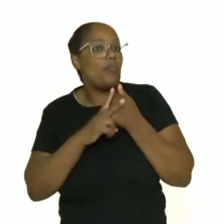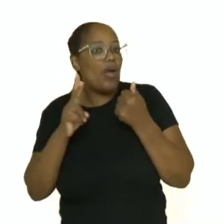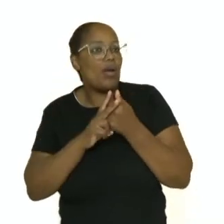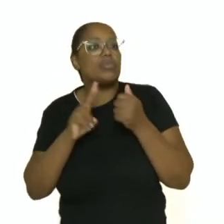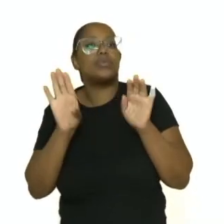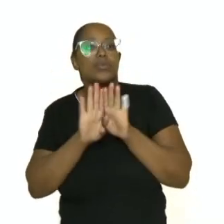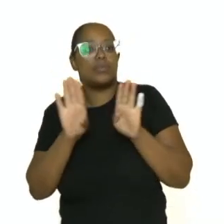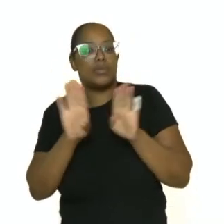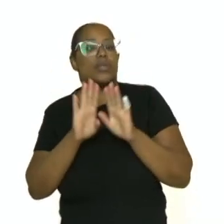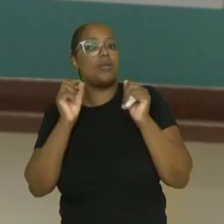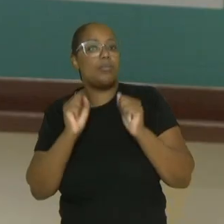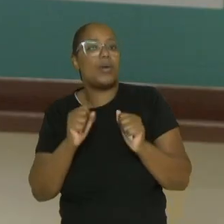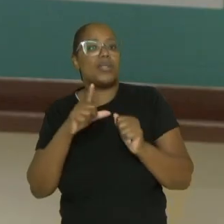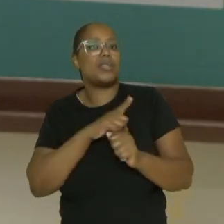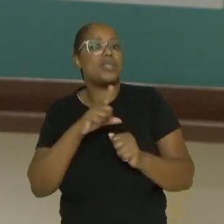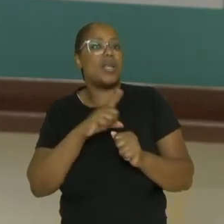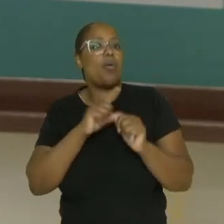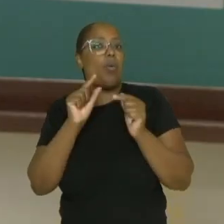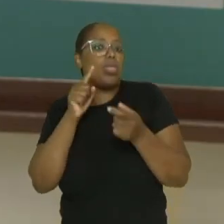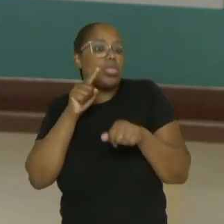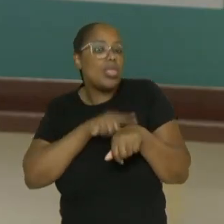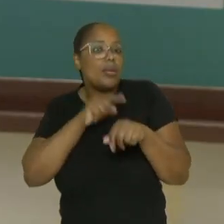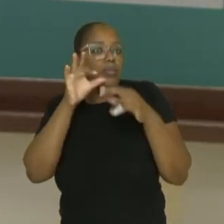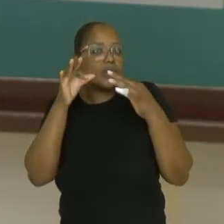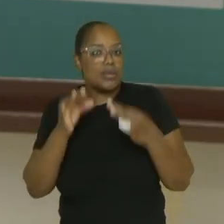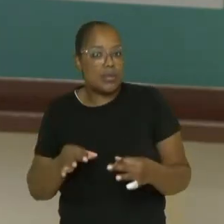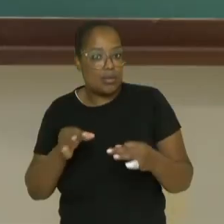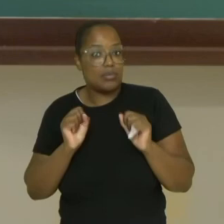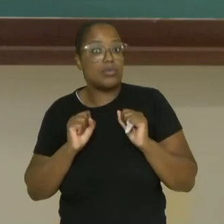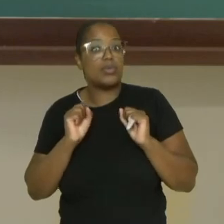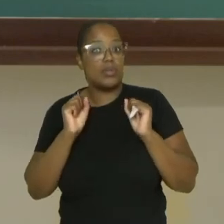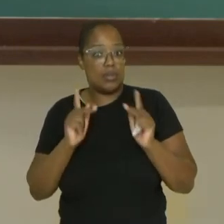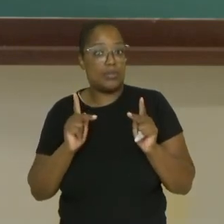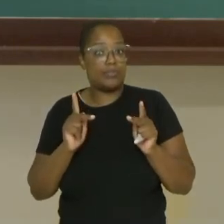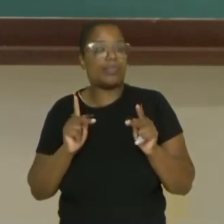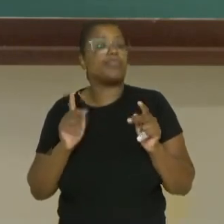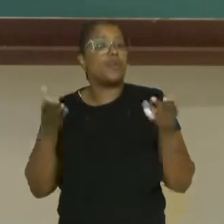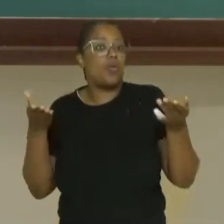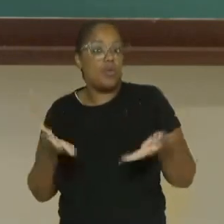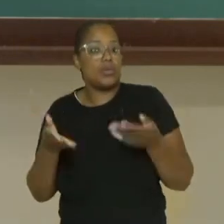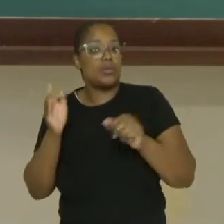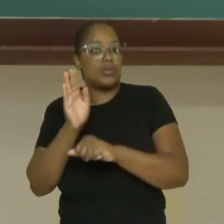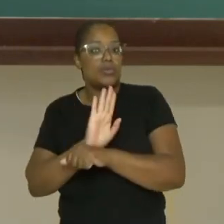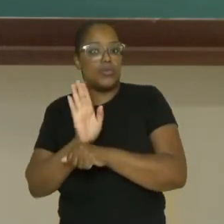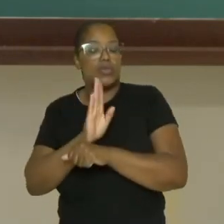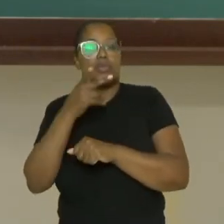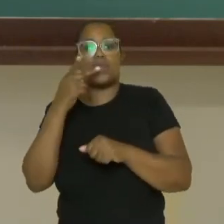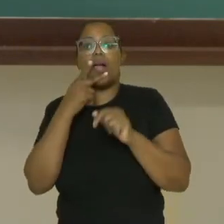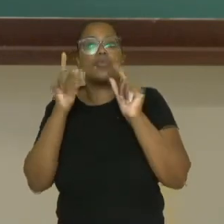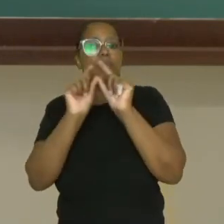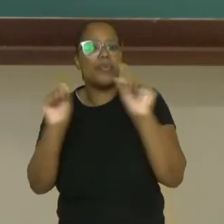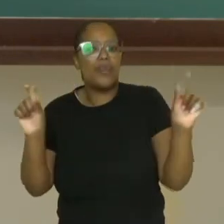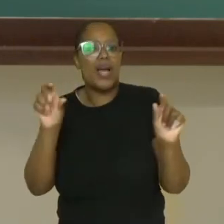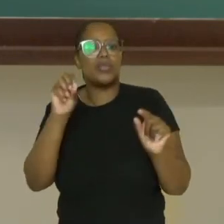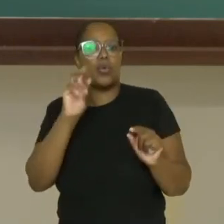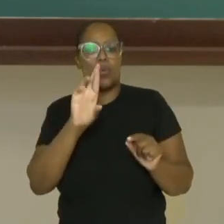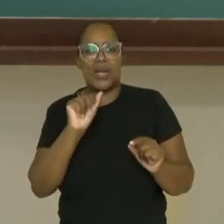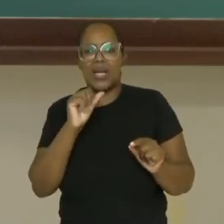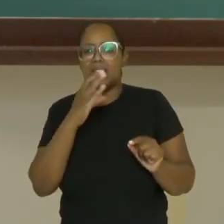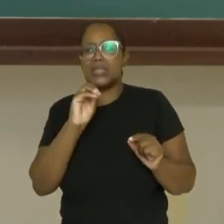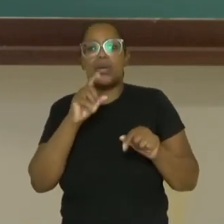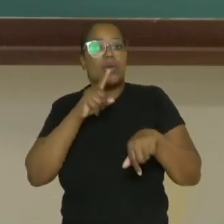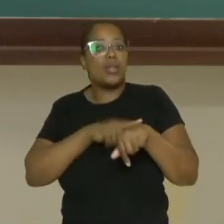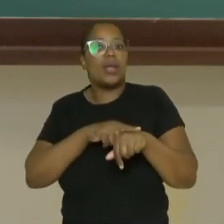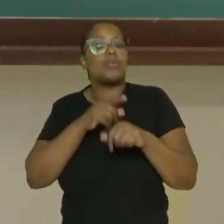oração, pode ser chamada de período, tá bom? Beleza? Neste vídeo, falamos sobre frase, oração e período. Espero que